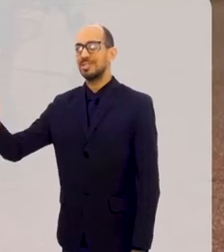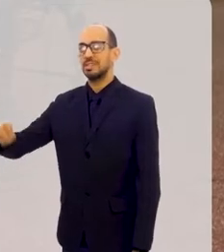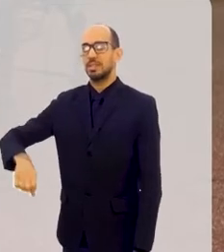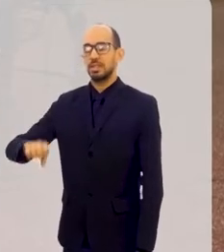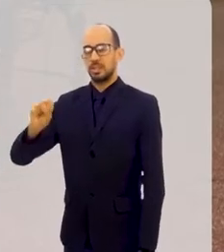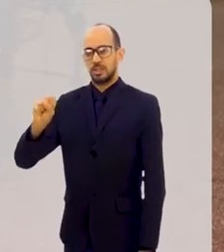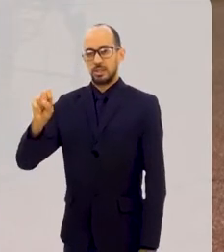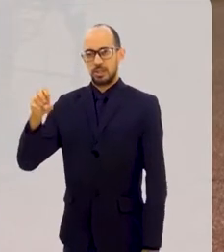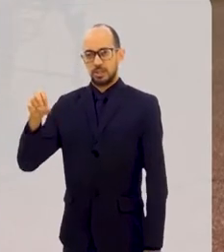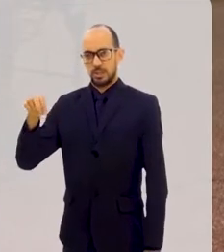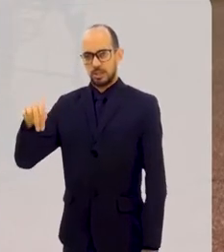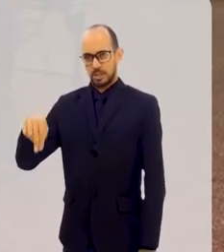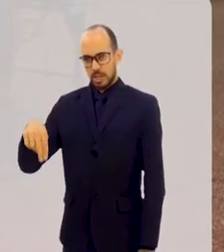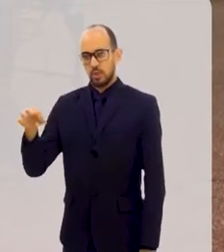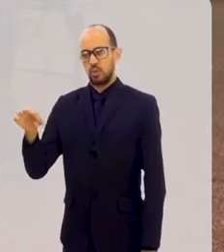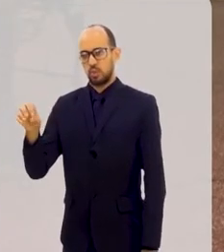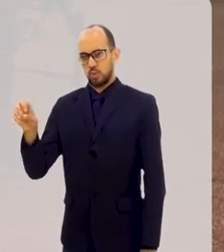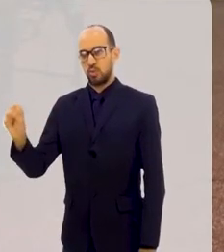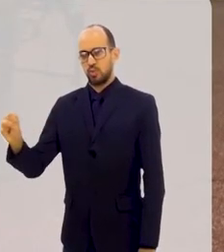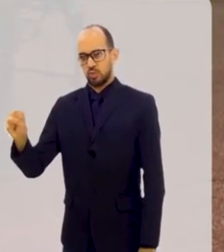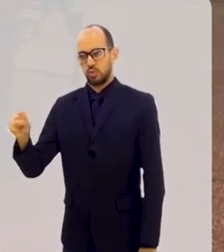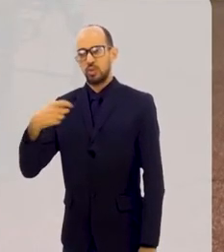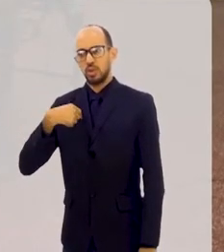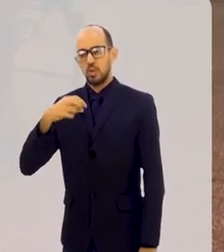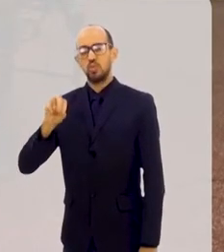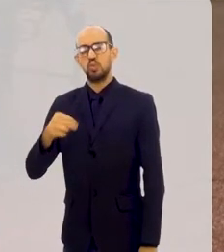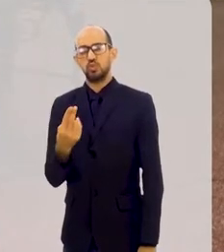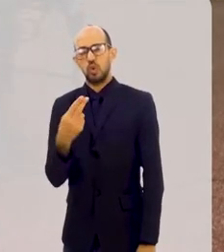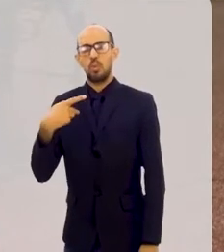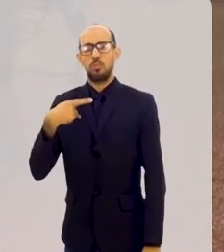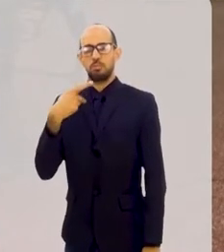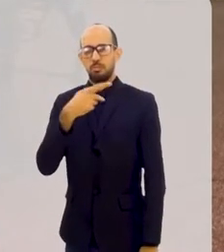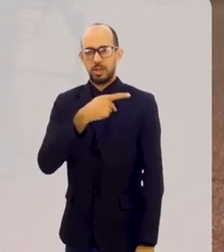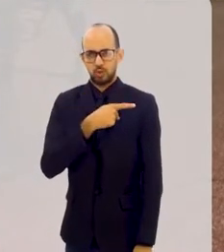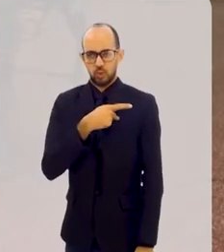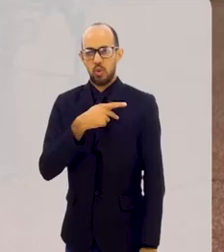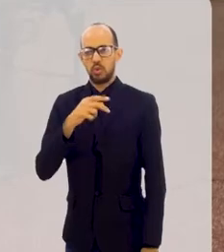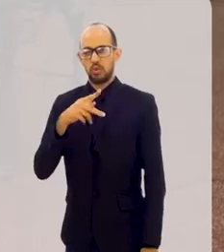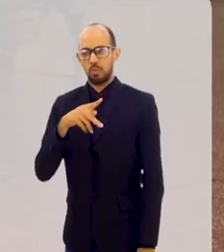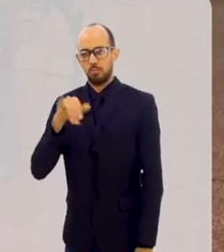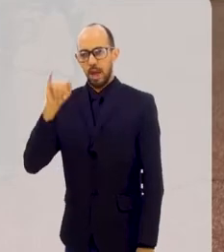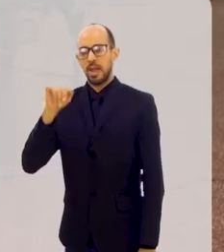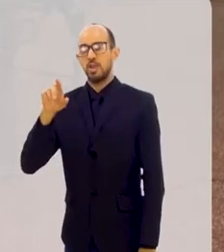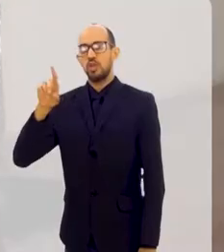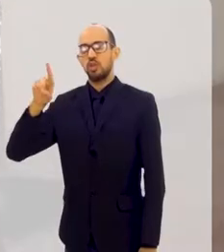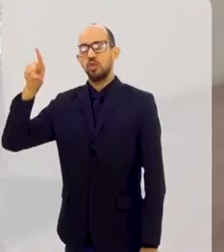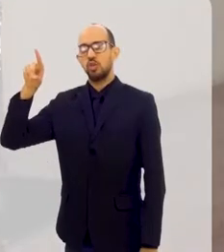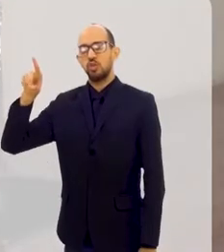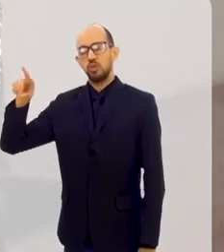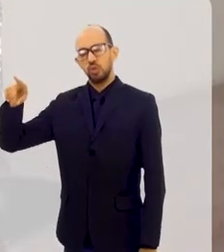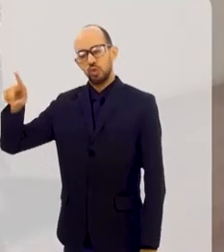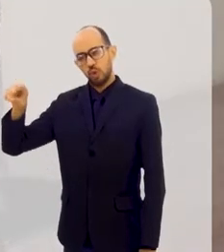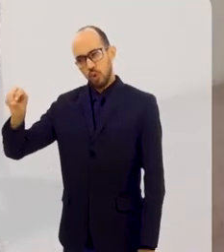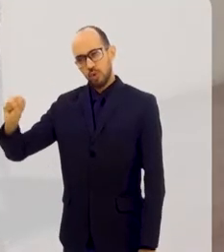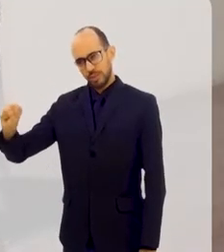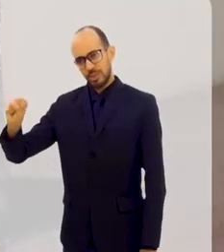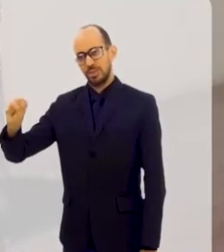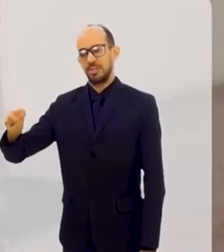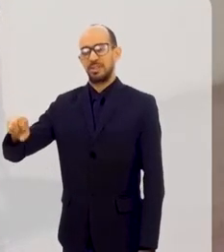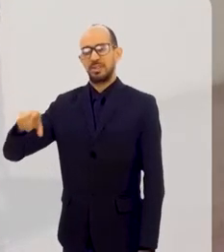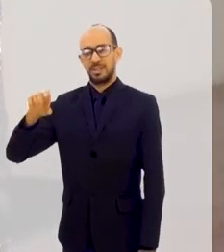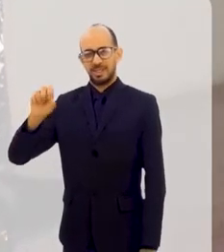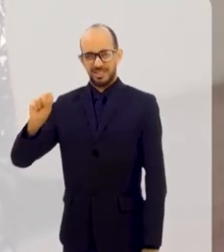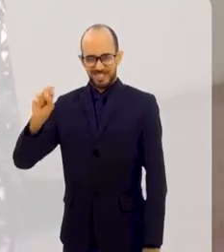cristãos são santos. Isso, eu sou pastor, então eu sou pai dos santos. Na verdade, quando eu cheguei aqui e